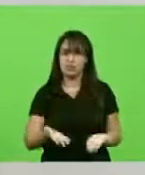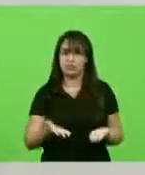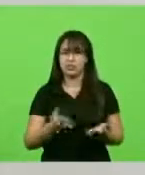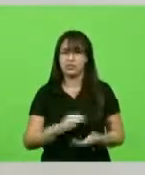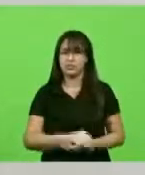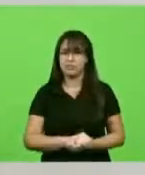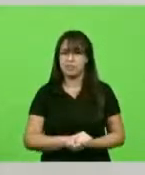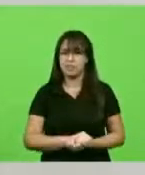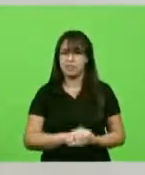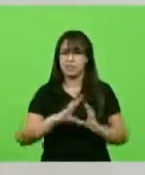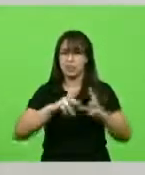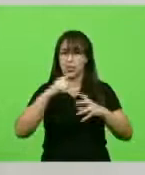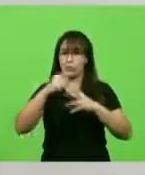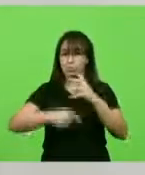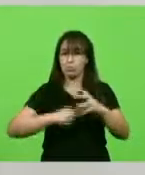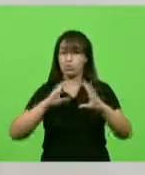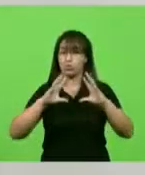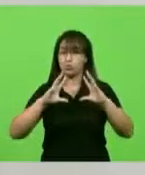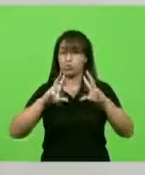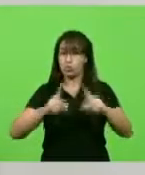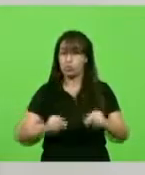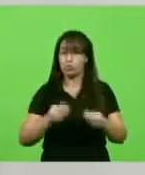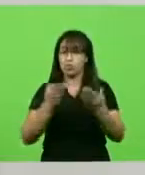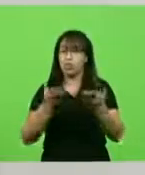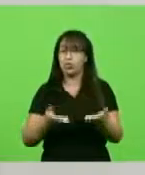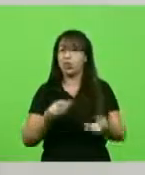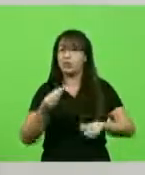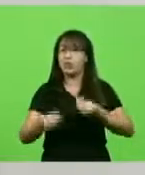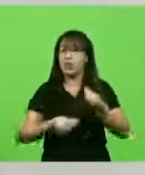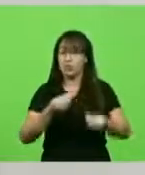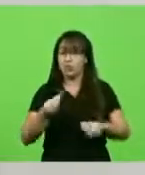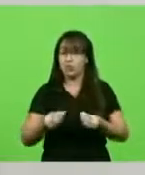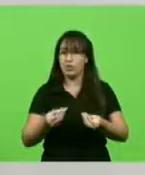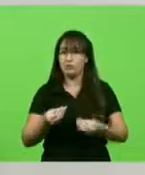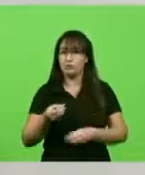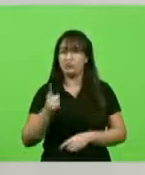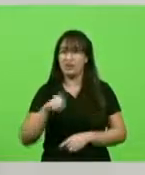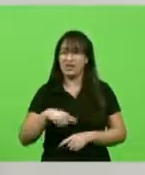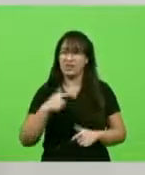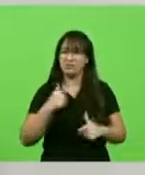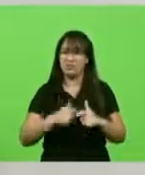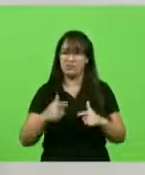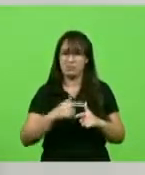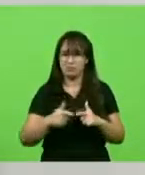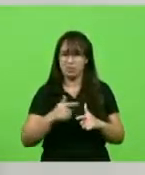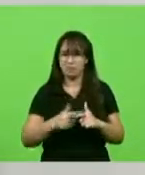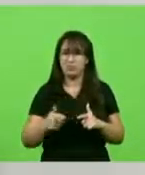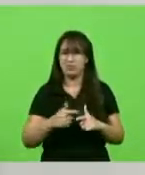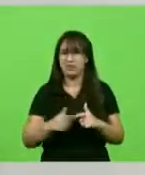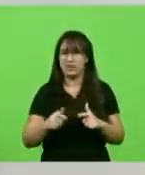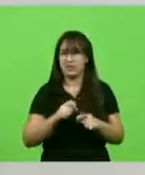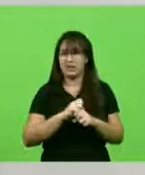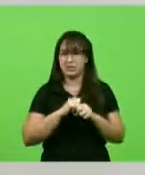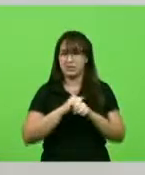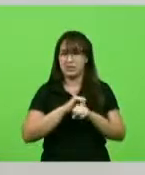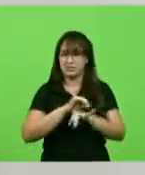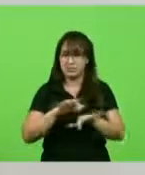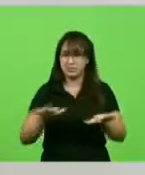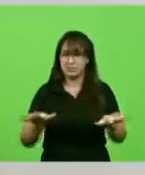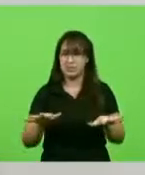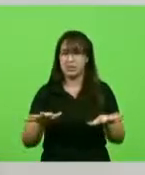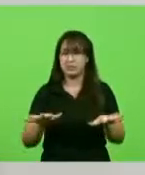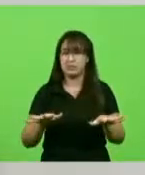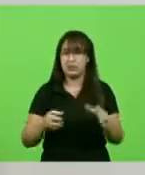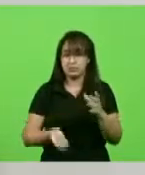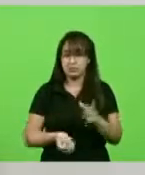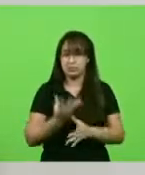todo está passando por esta crise, por esta pandemia e não há produção suficiente